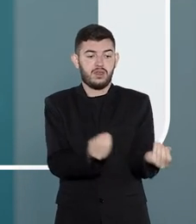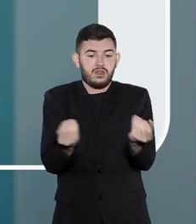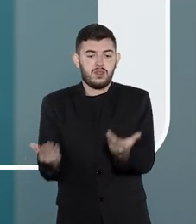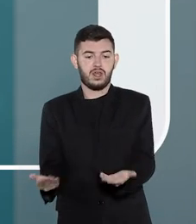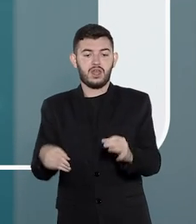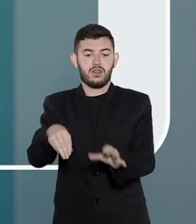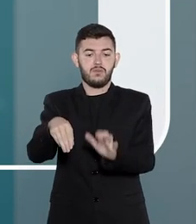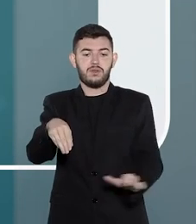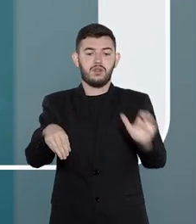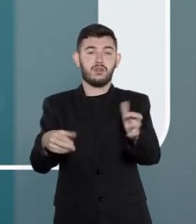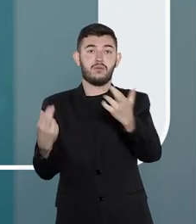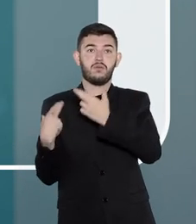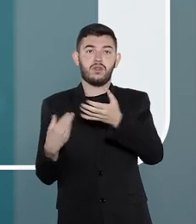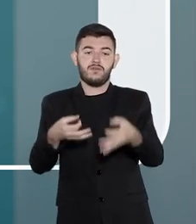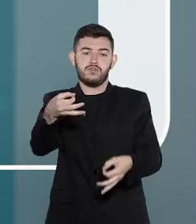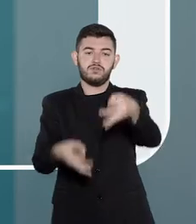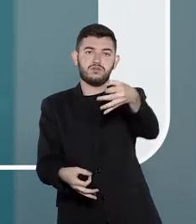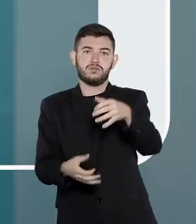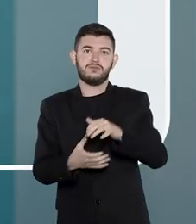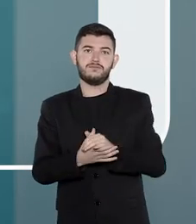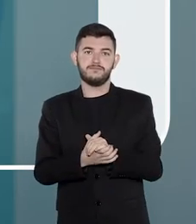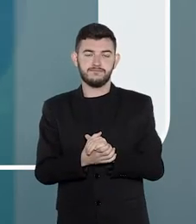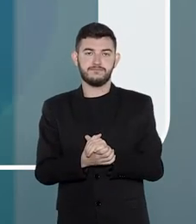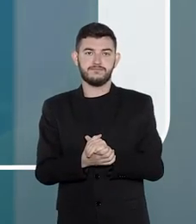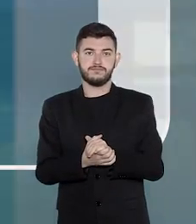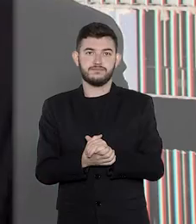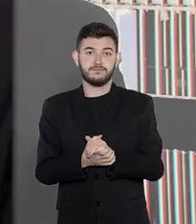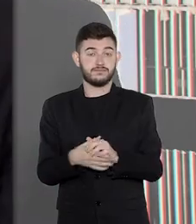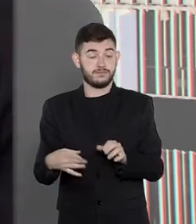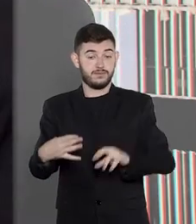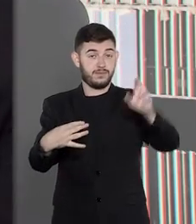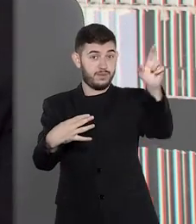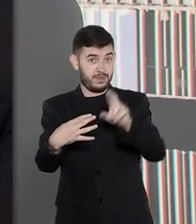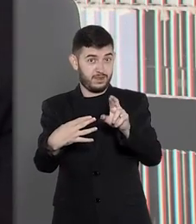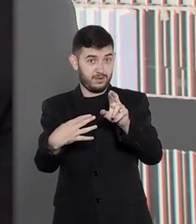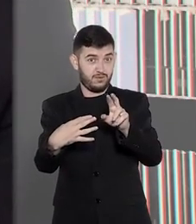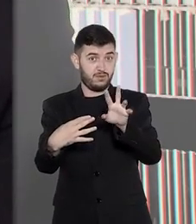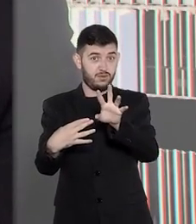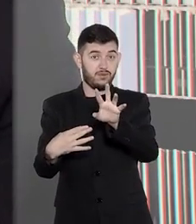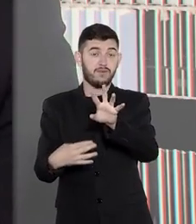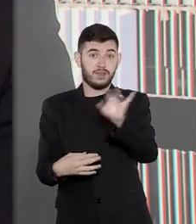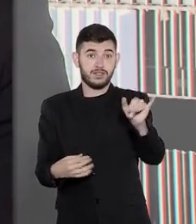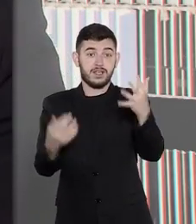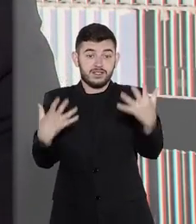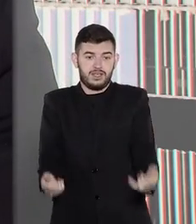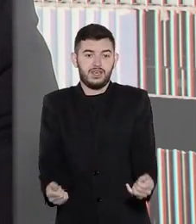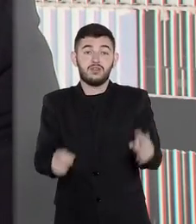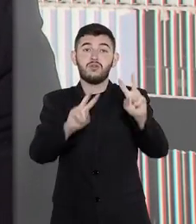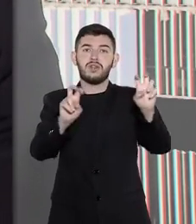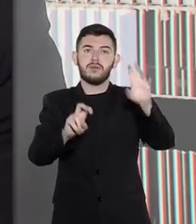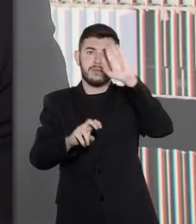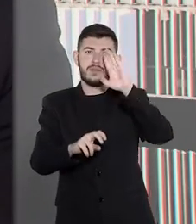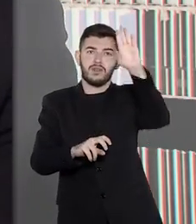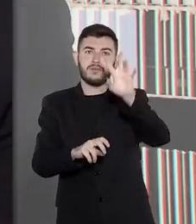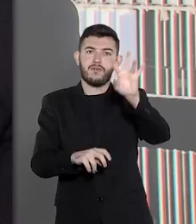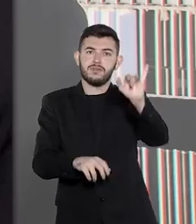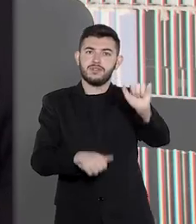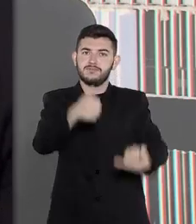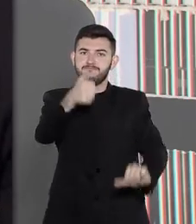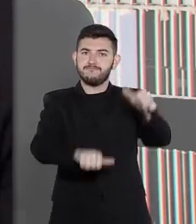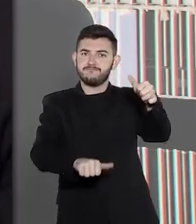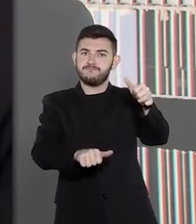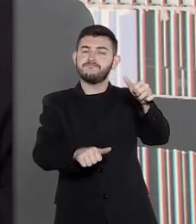processo é enviado ao ministro relator para julgamento. Quando o recurso é conhecido, ele vai ser julgado no mérito. E daí,